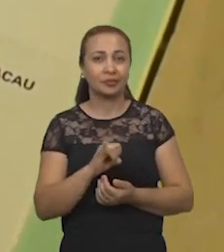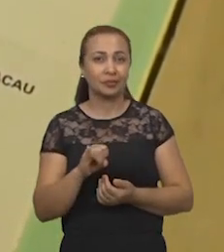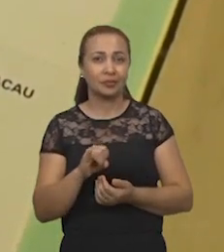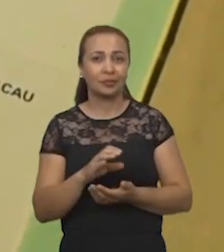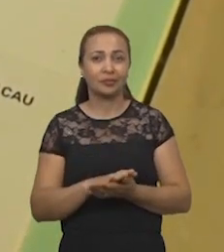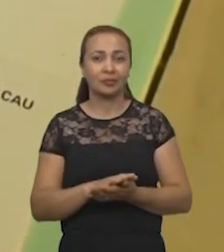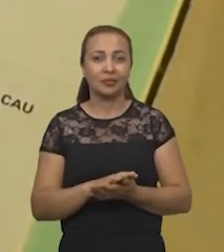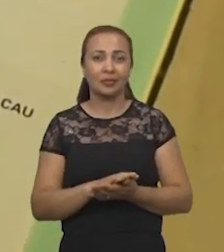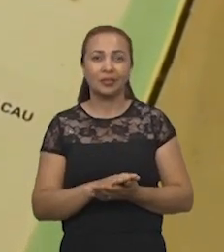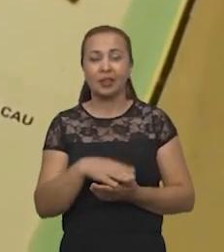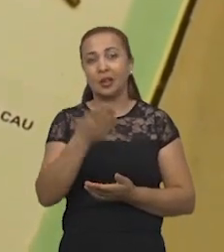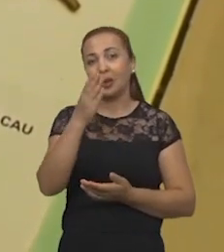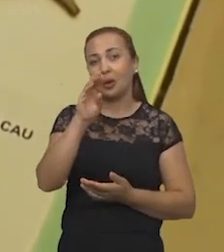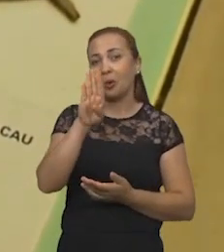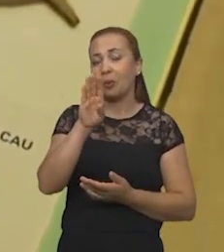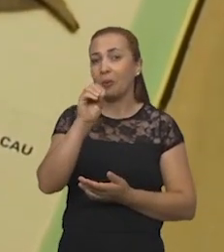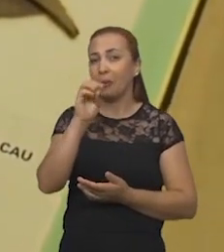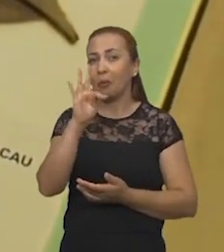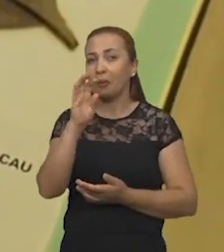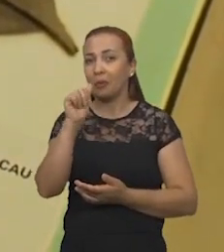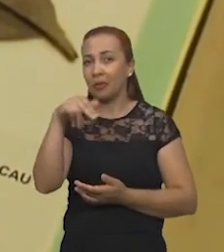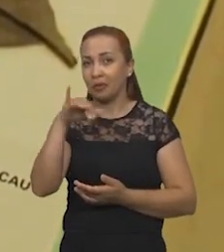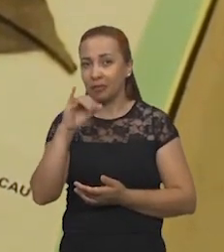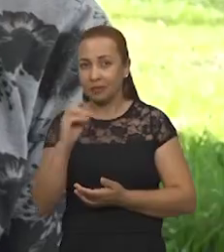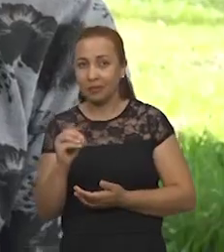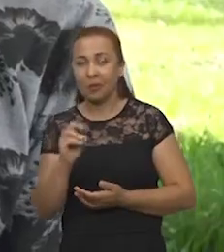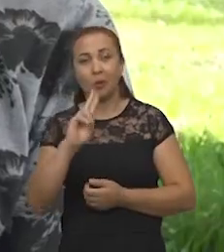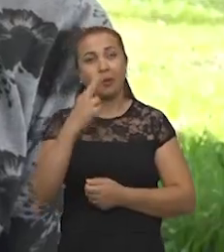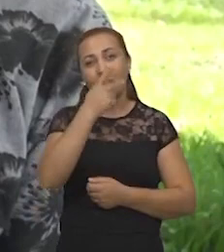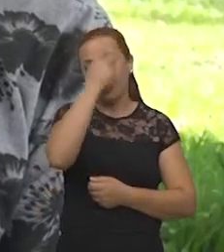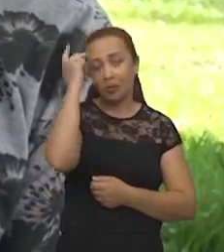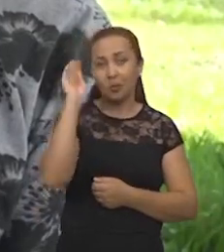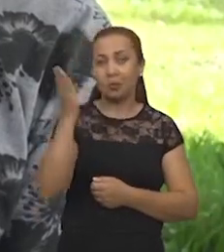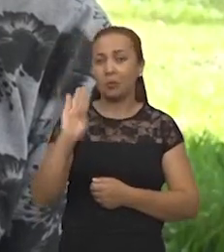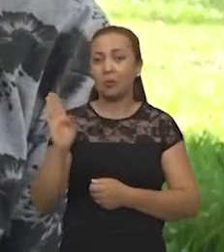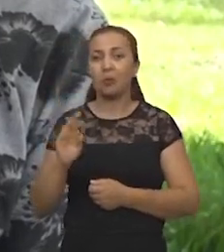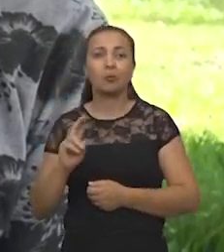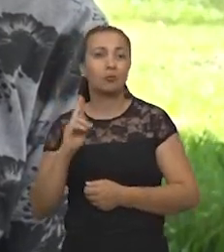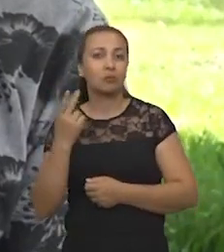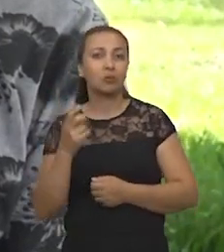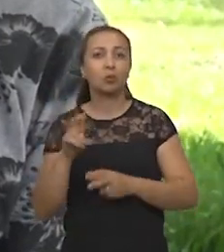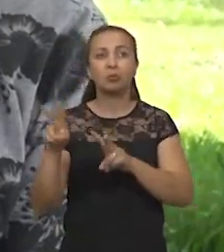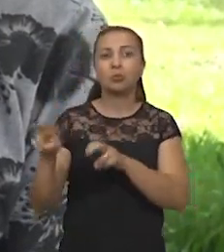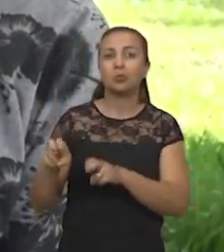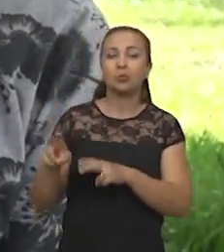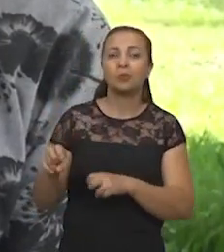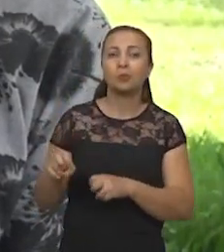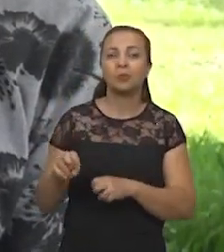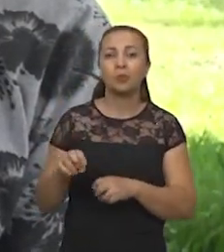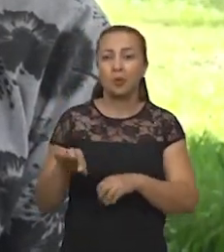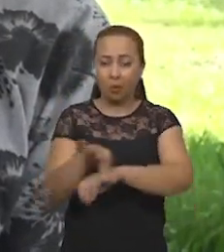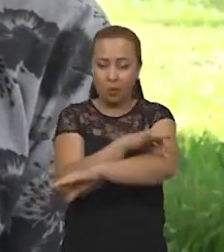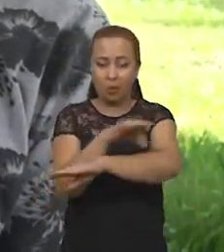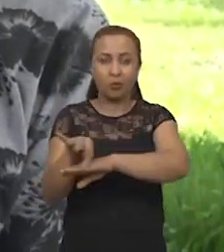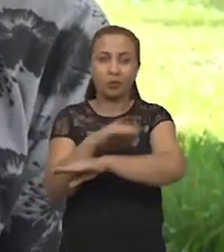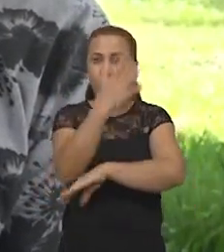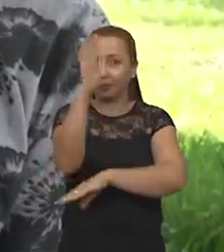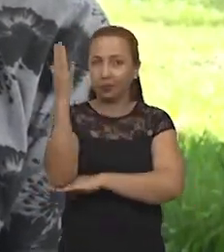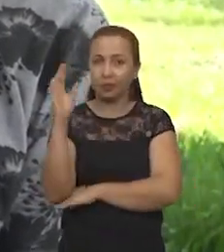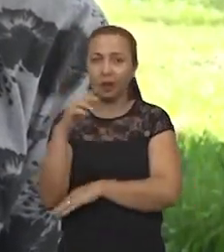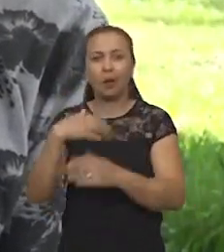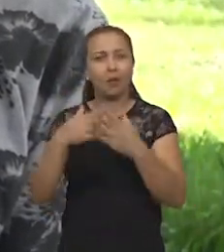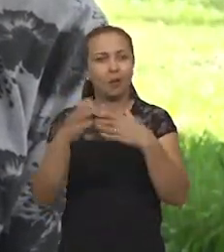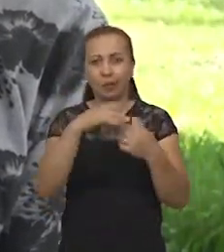Seja o botânico, seja o biólogo, o agrônomo, o engenheiro florestal, e qualquer